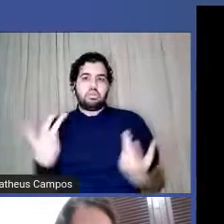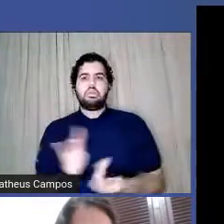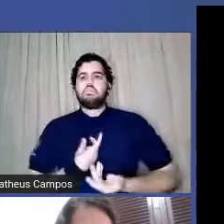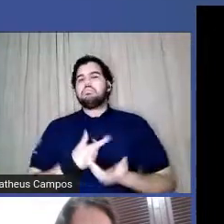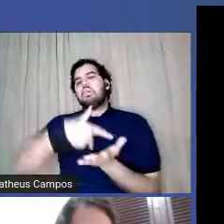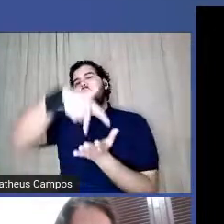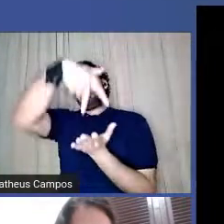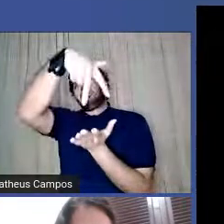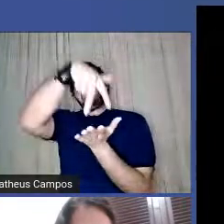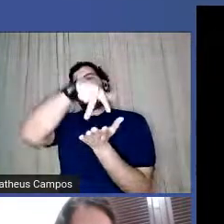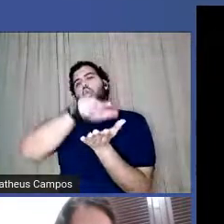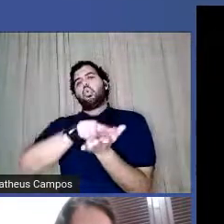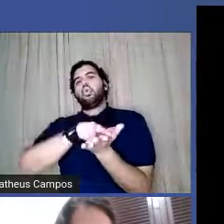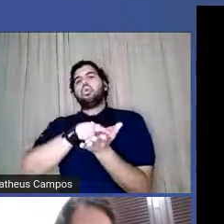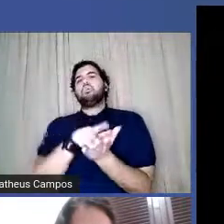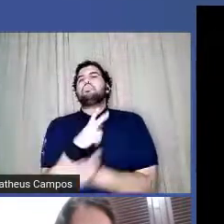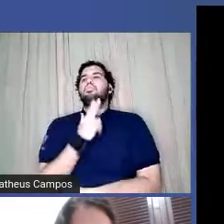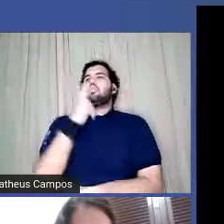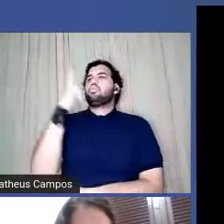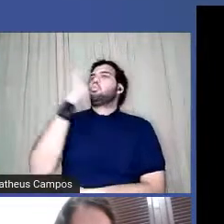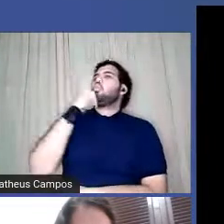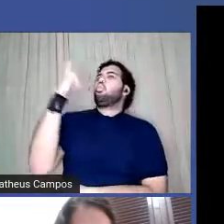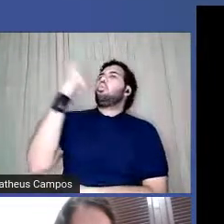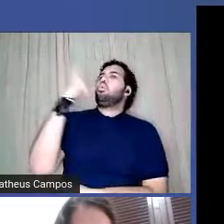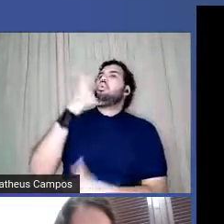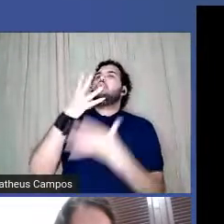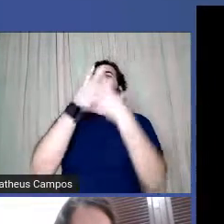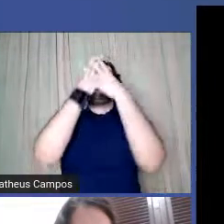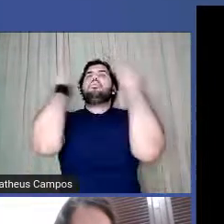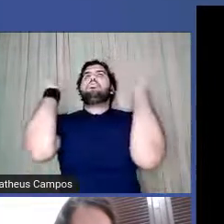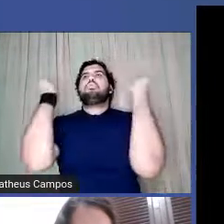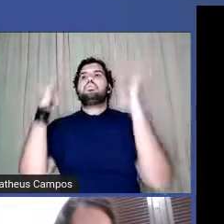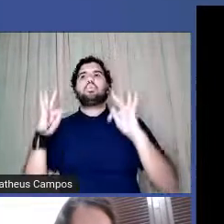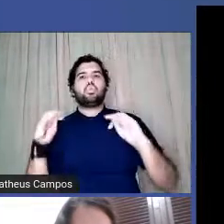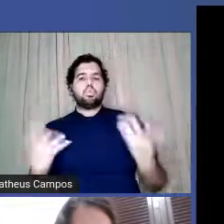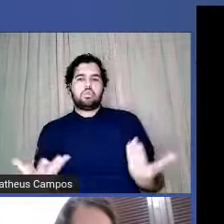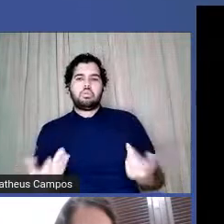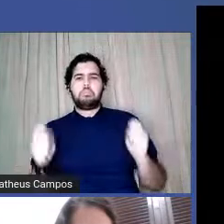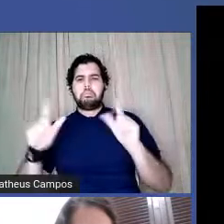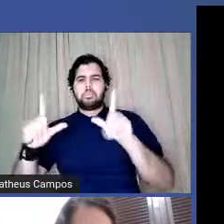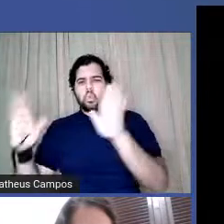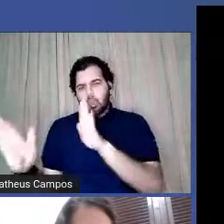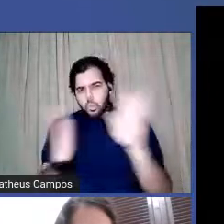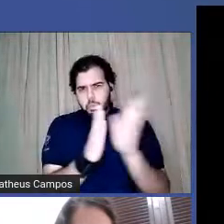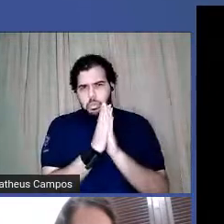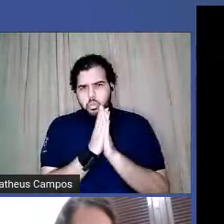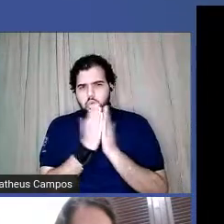e fumar meu cigarrinho para esquecer dos B.O. pode passar o slide, por favor.